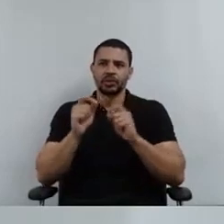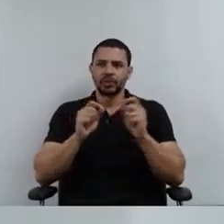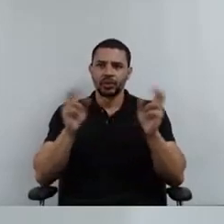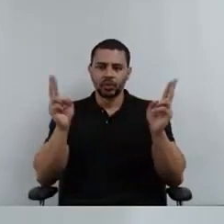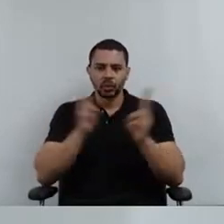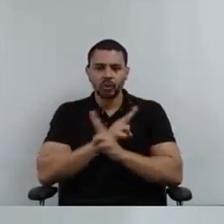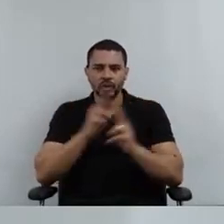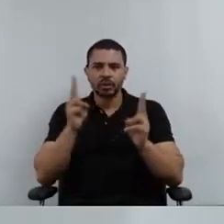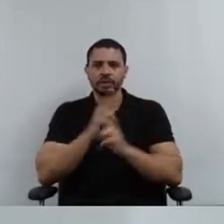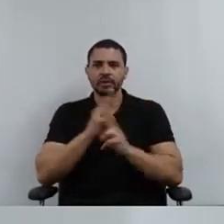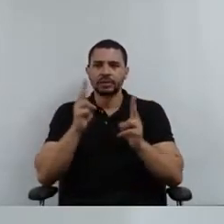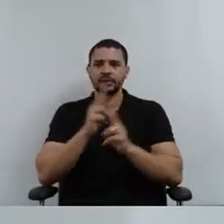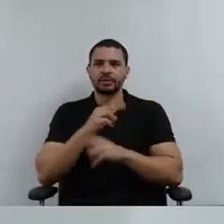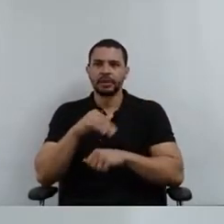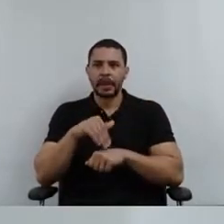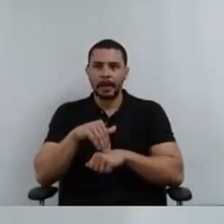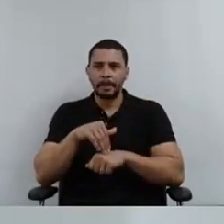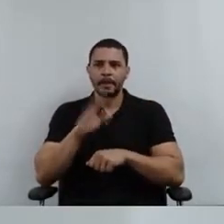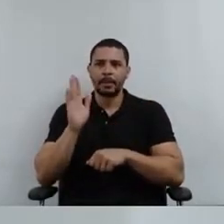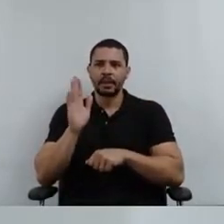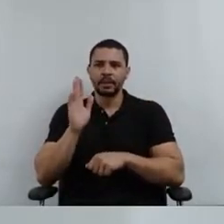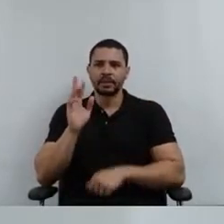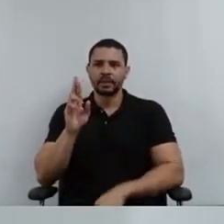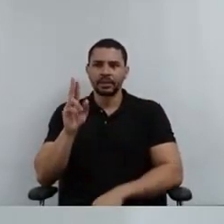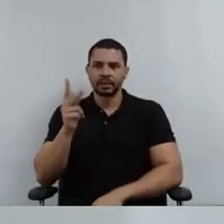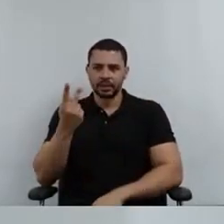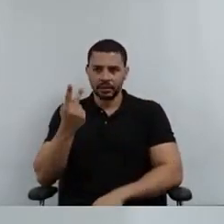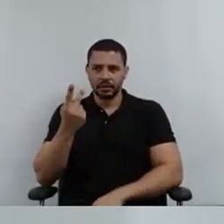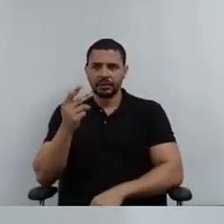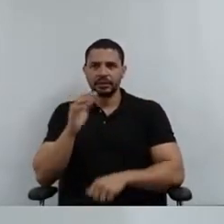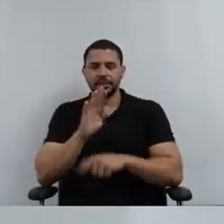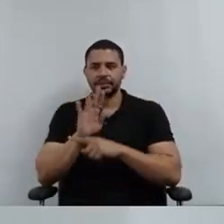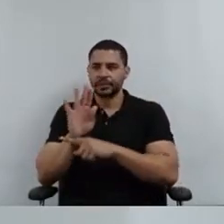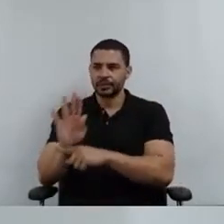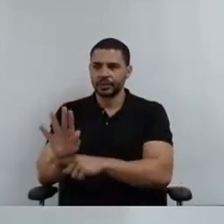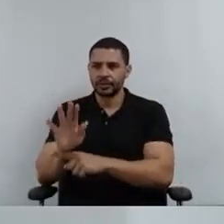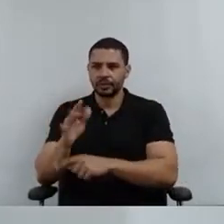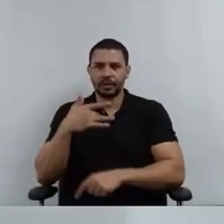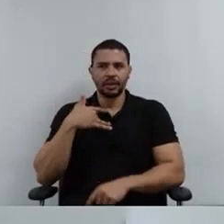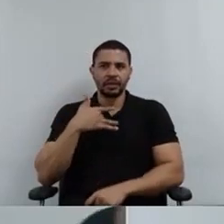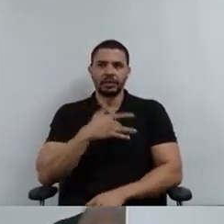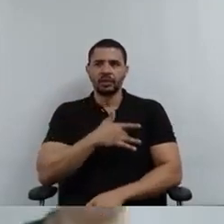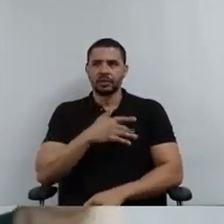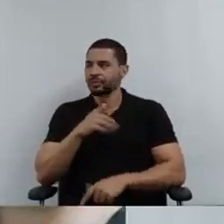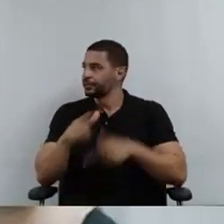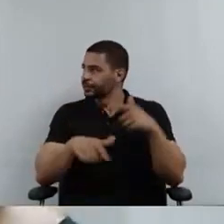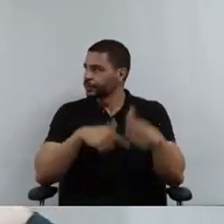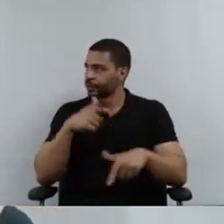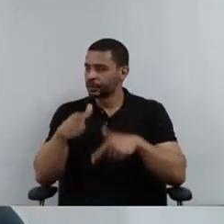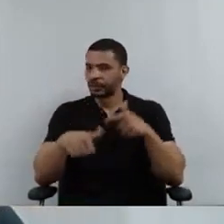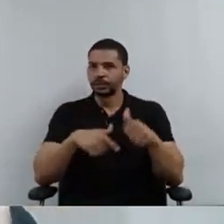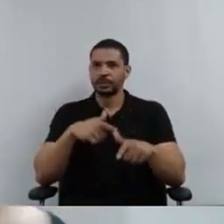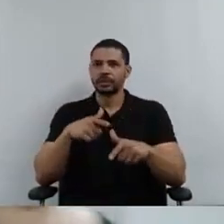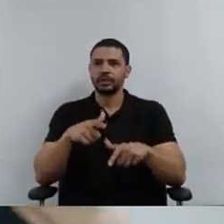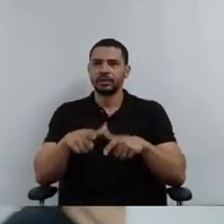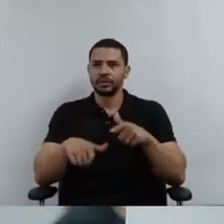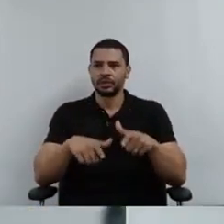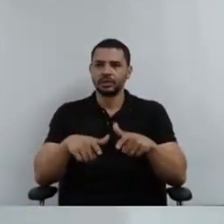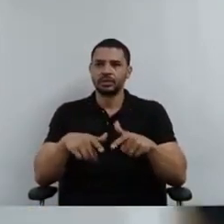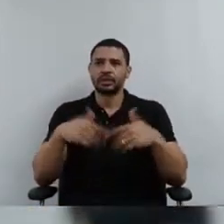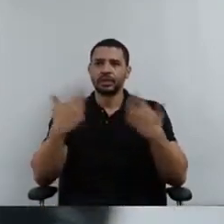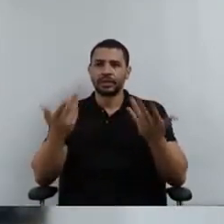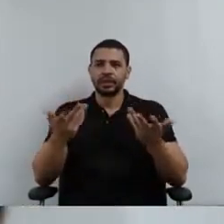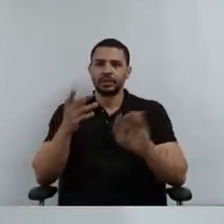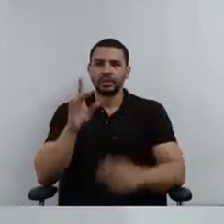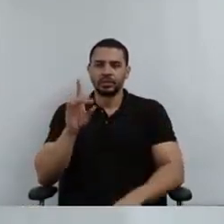mais recursos humanos com uma política consistente de saúde do trabalhador. Nesta direção, a gestão de